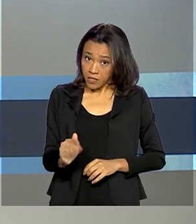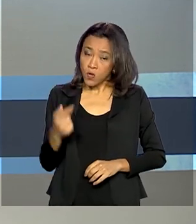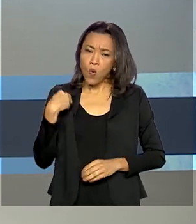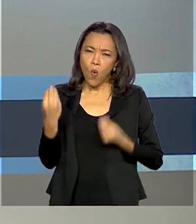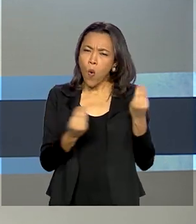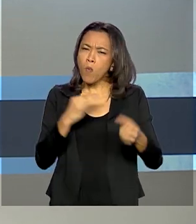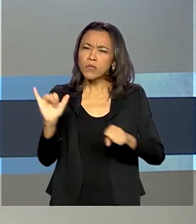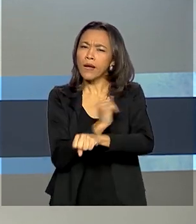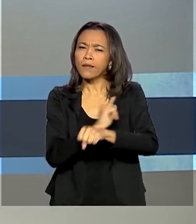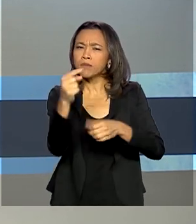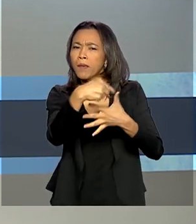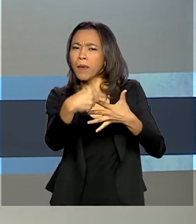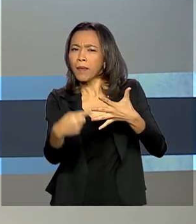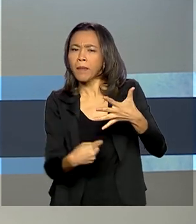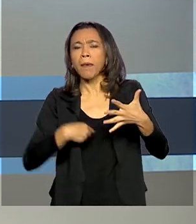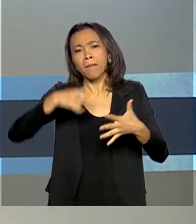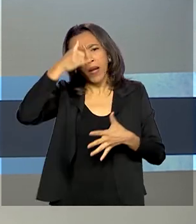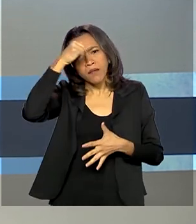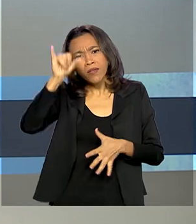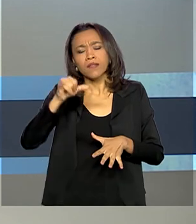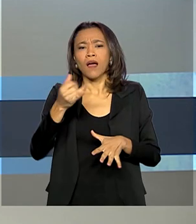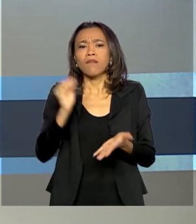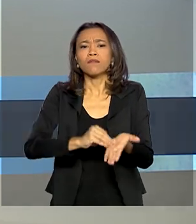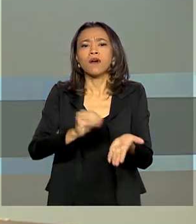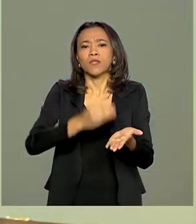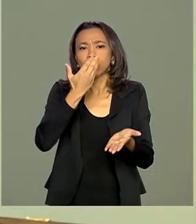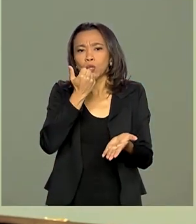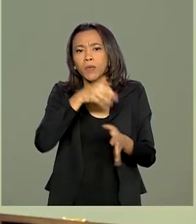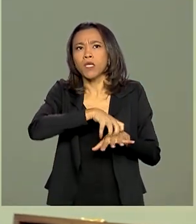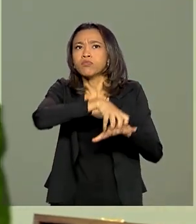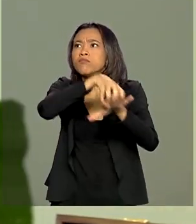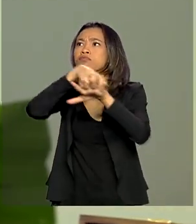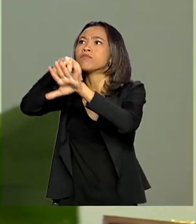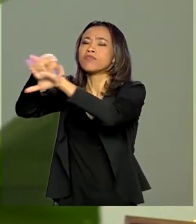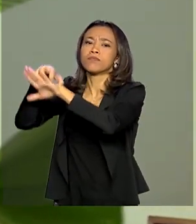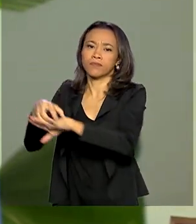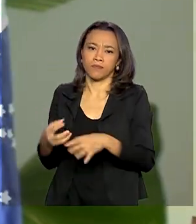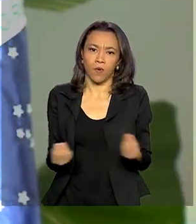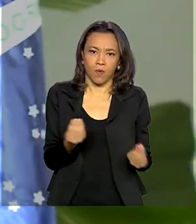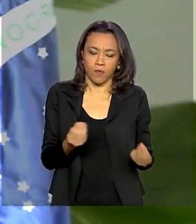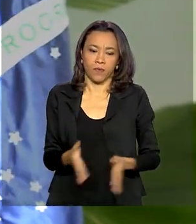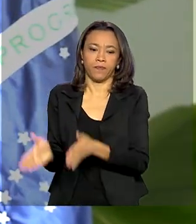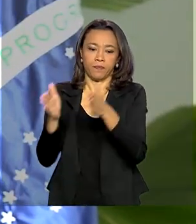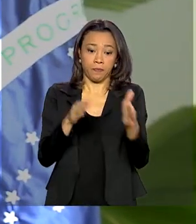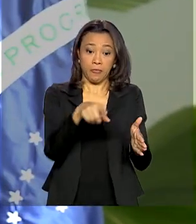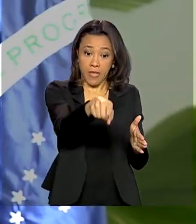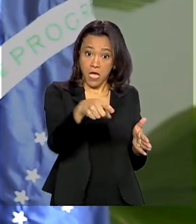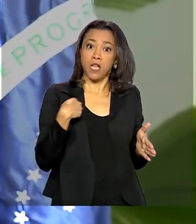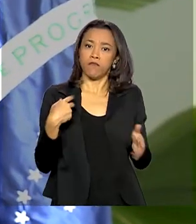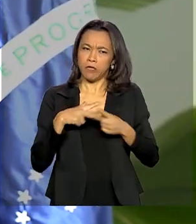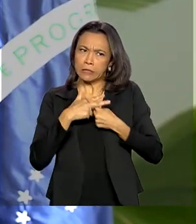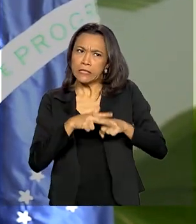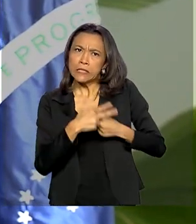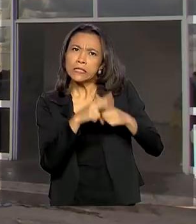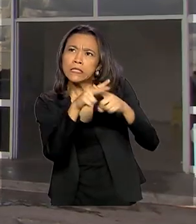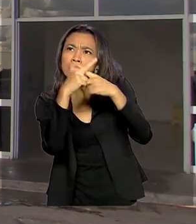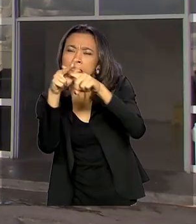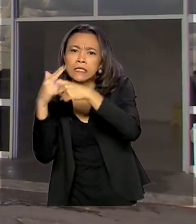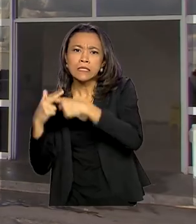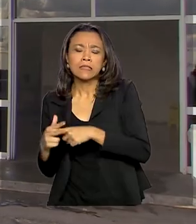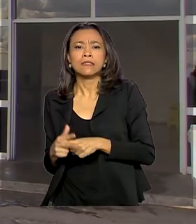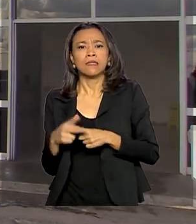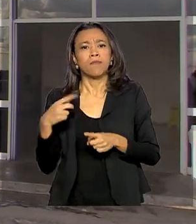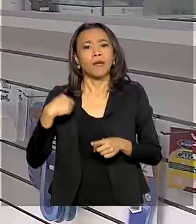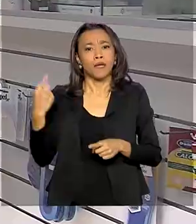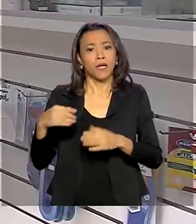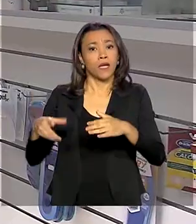evitar o desabastecimento da população. O Ministério da Infraestrutura vem ajustando toda a logística para